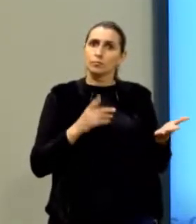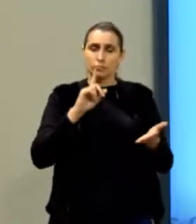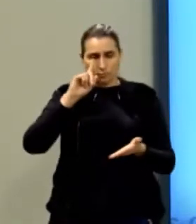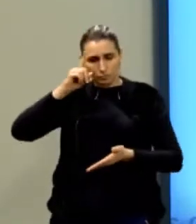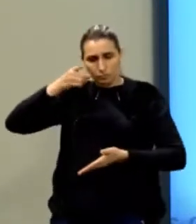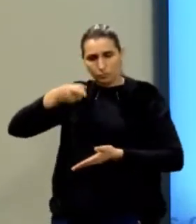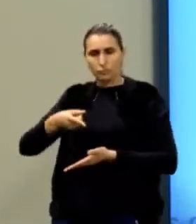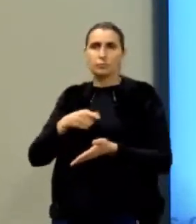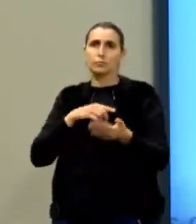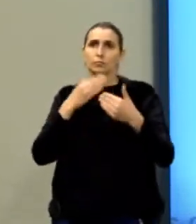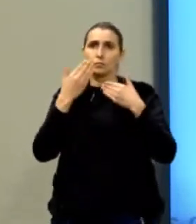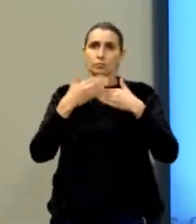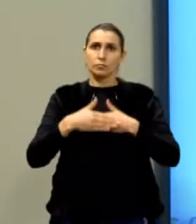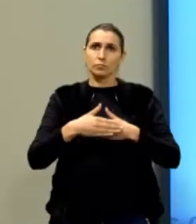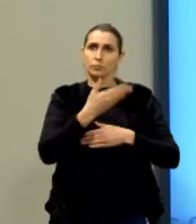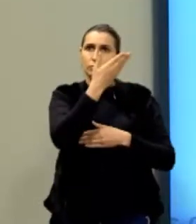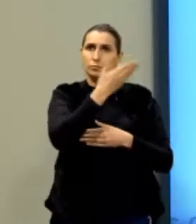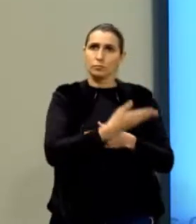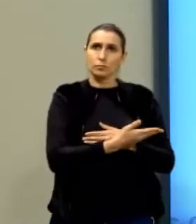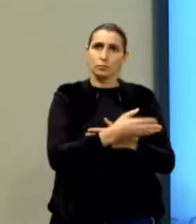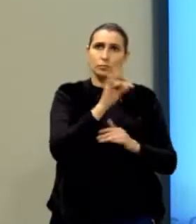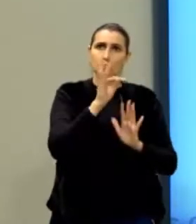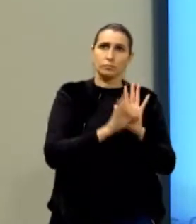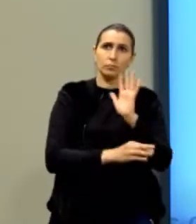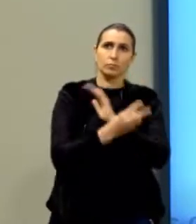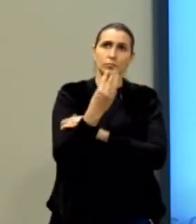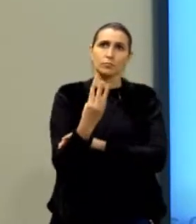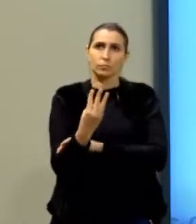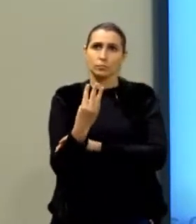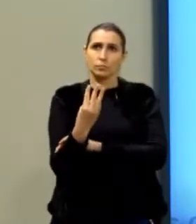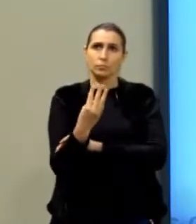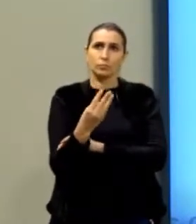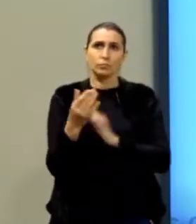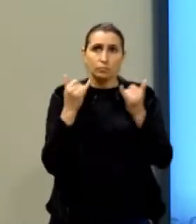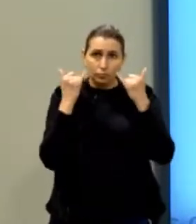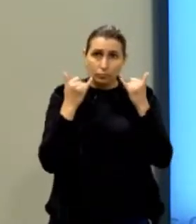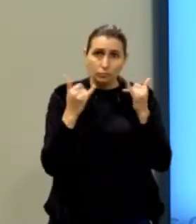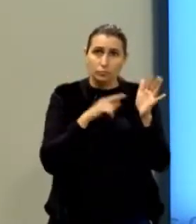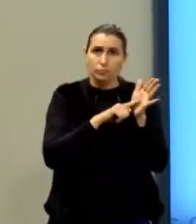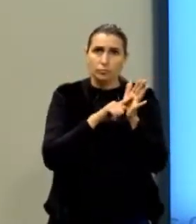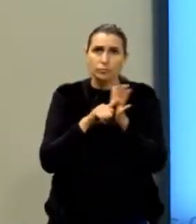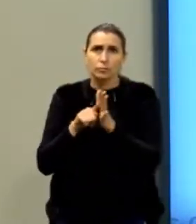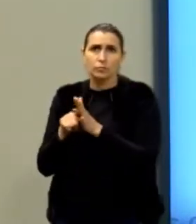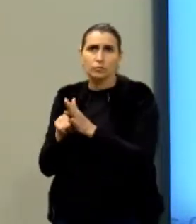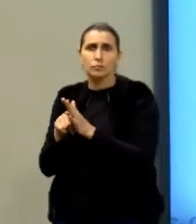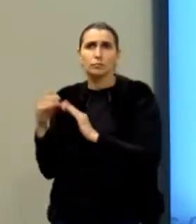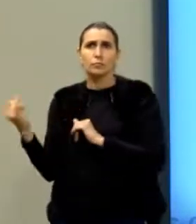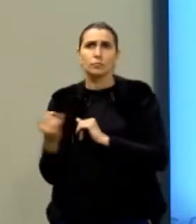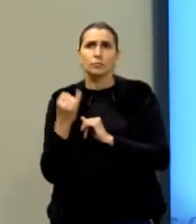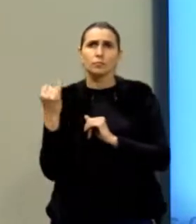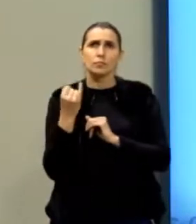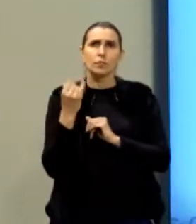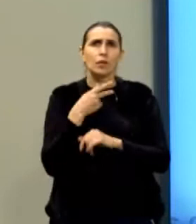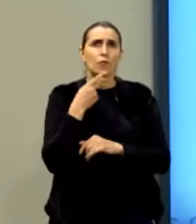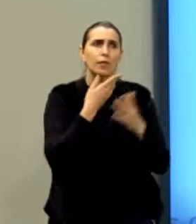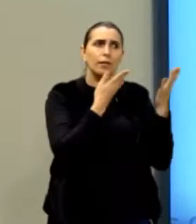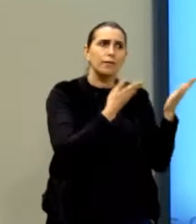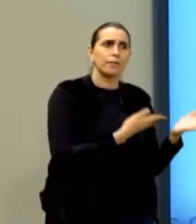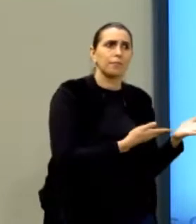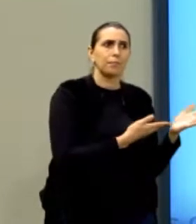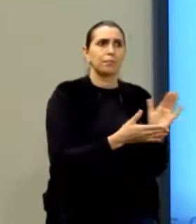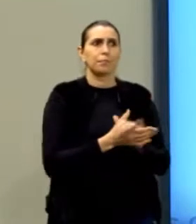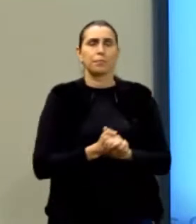prova, tá? Aqui no texto 3 tinha um dado que era uma pesquisa muito importante. O que ele dizia nessa